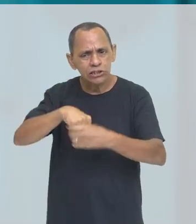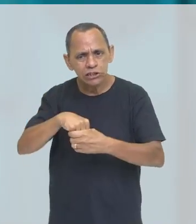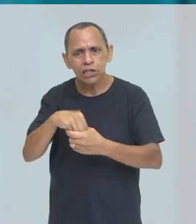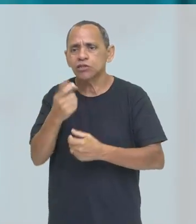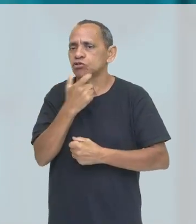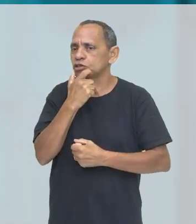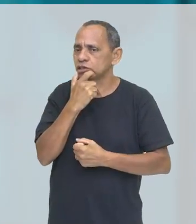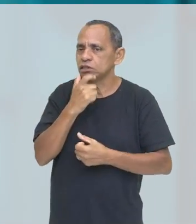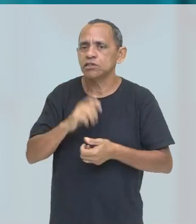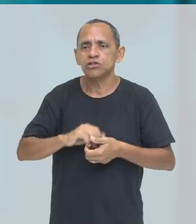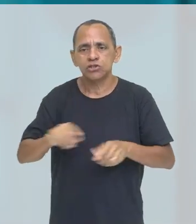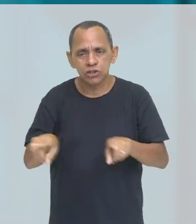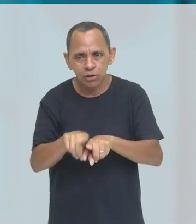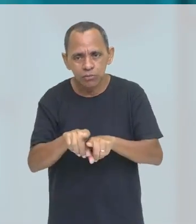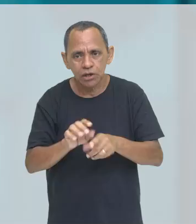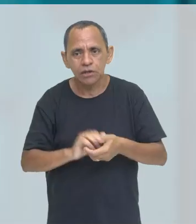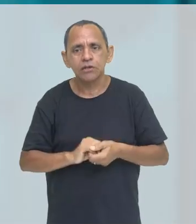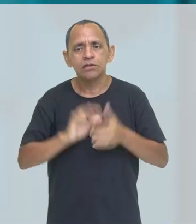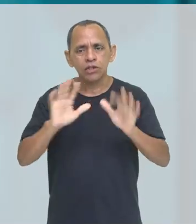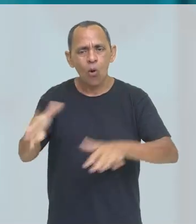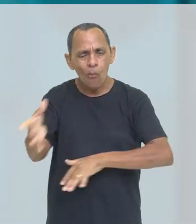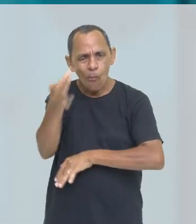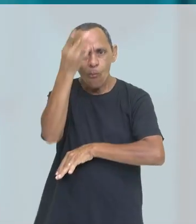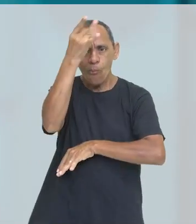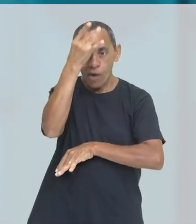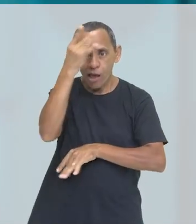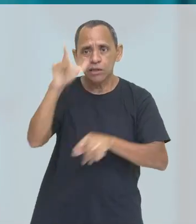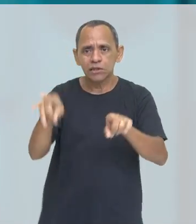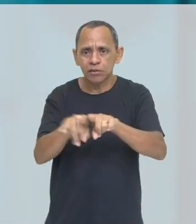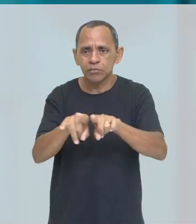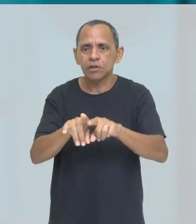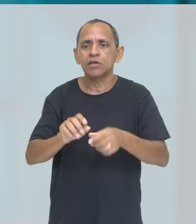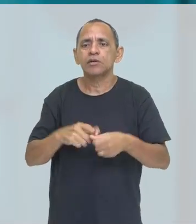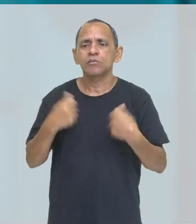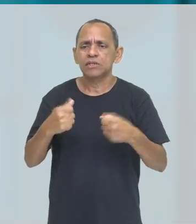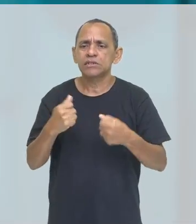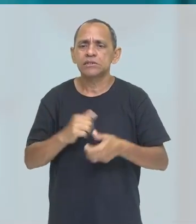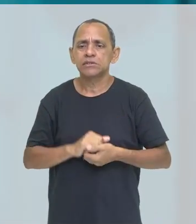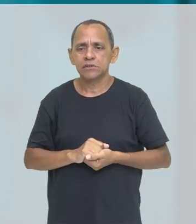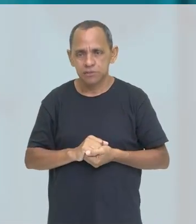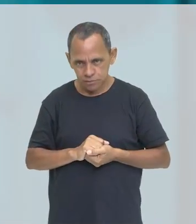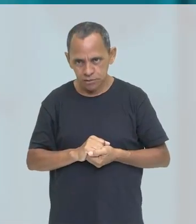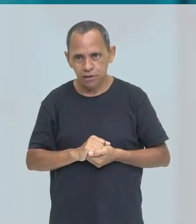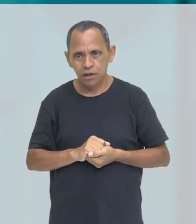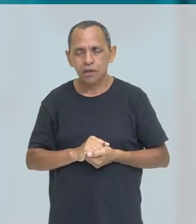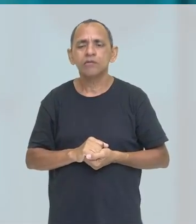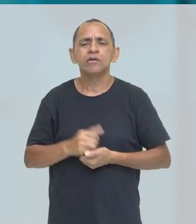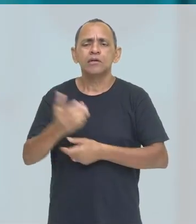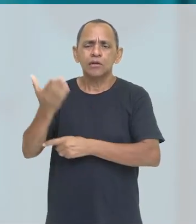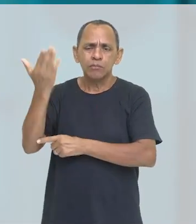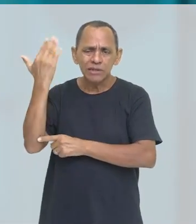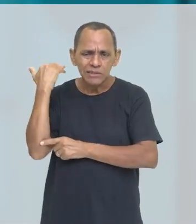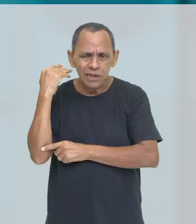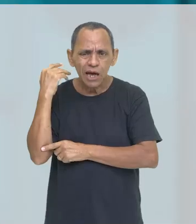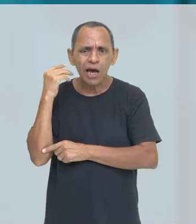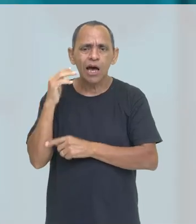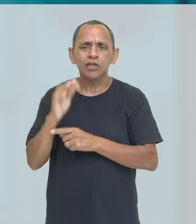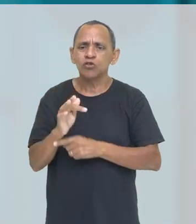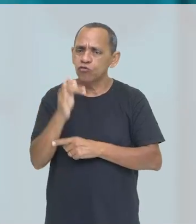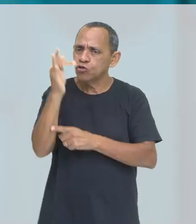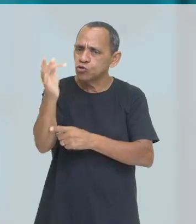aprender a língua inglesa, né? Então, memorizem verbos sempre a sua forma do presente, as suas formas de passado, de futuro.